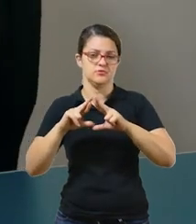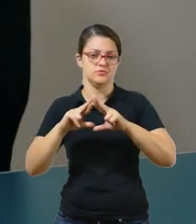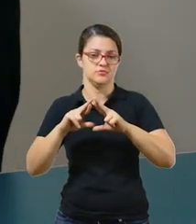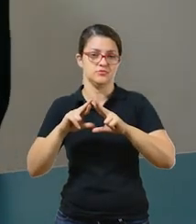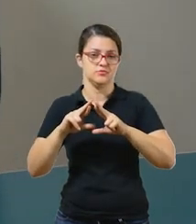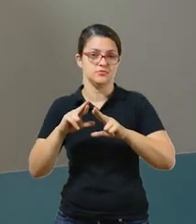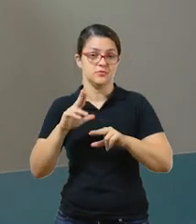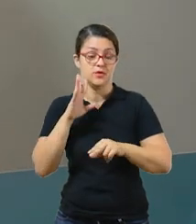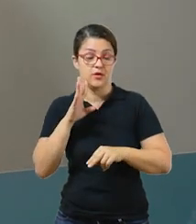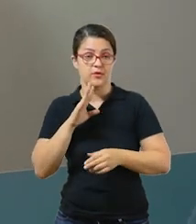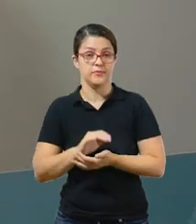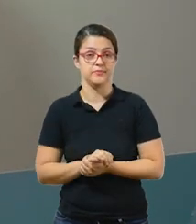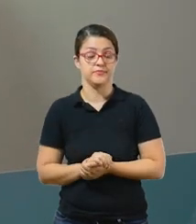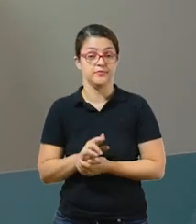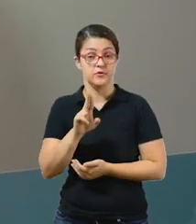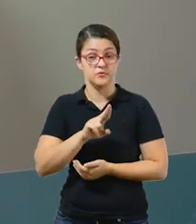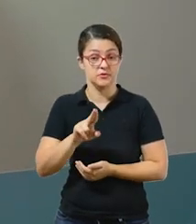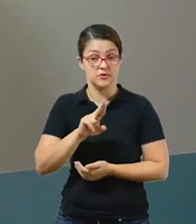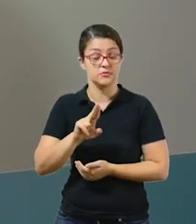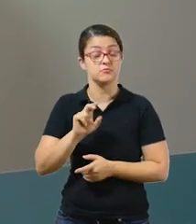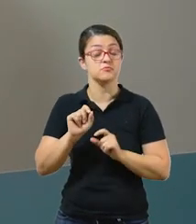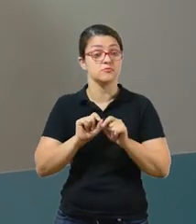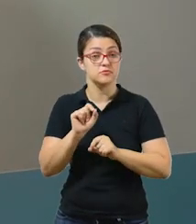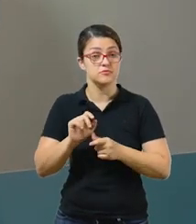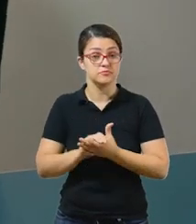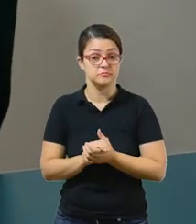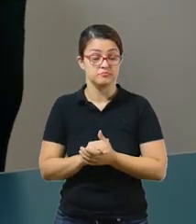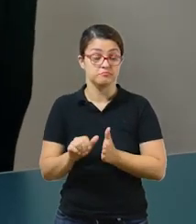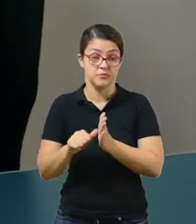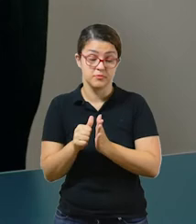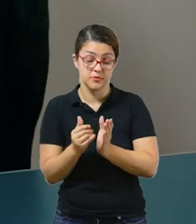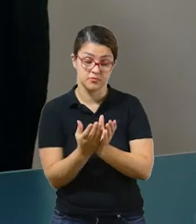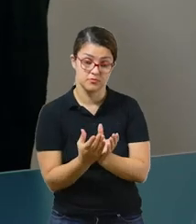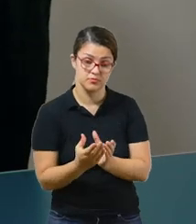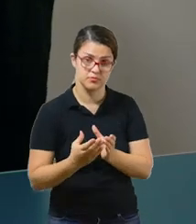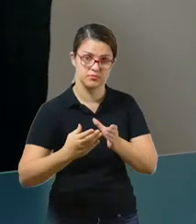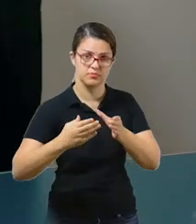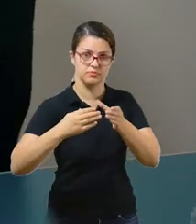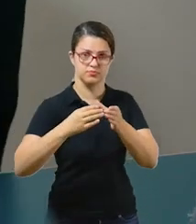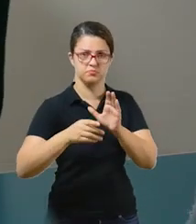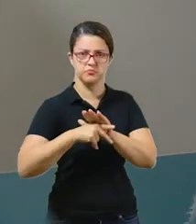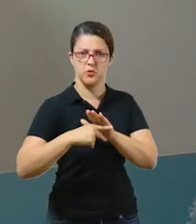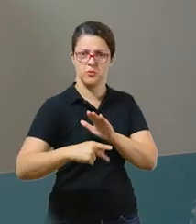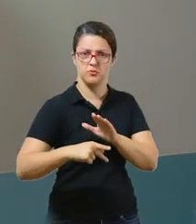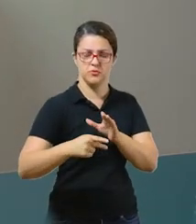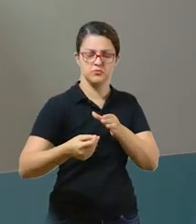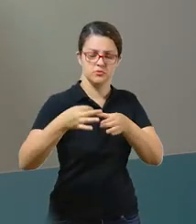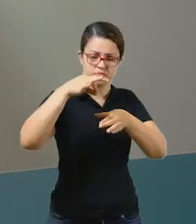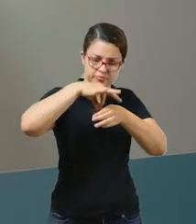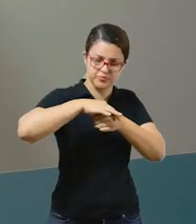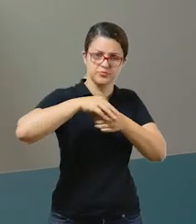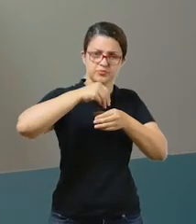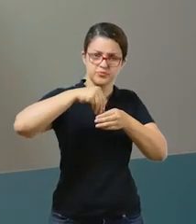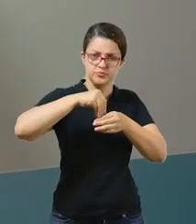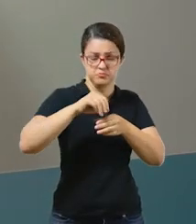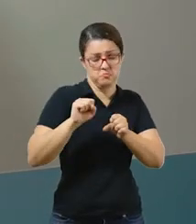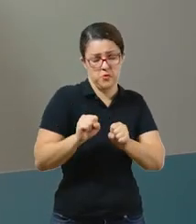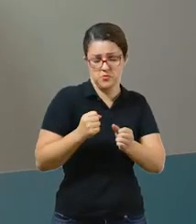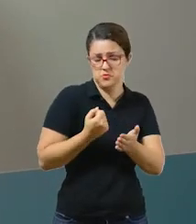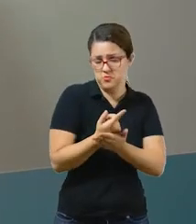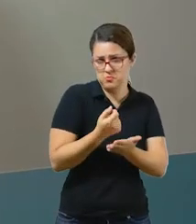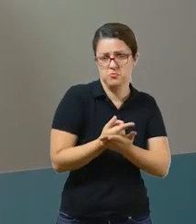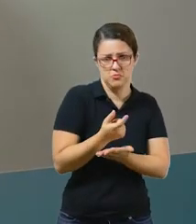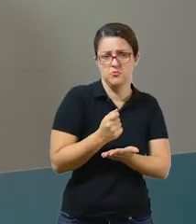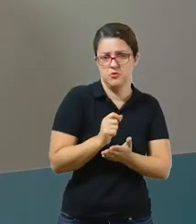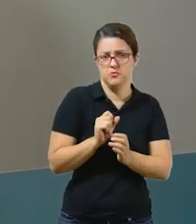Você vai precisar de, primeiro, um vaso para plantas. Se você quiser comprar um vaso para colocar essa plantinha,